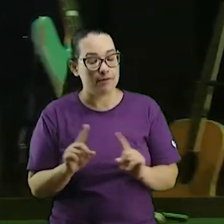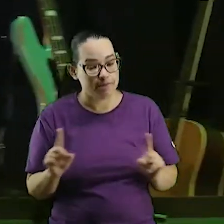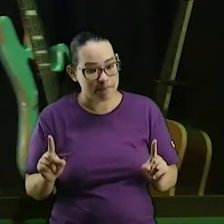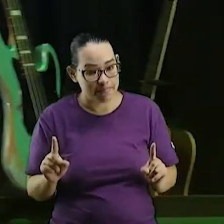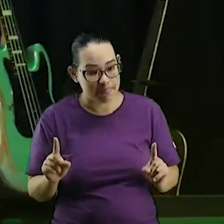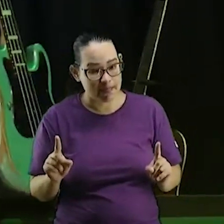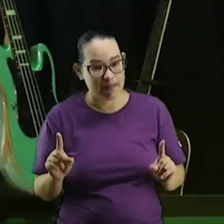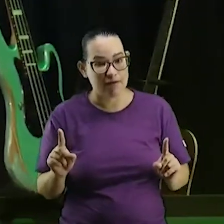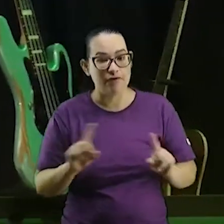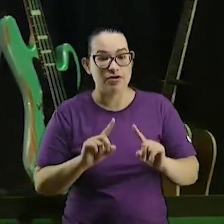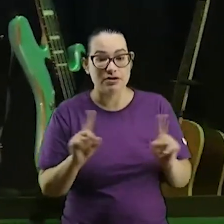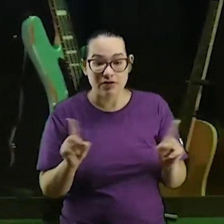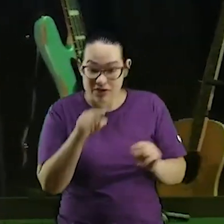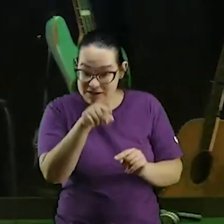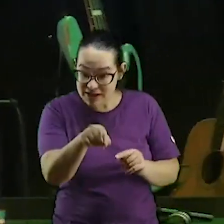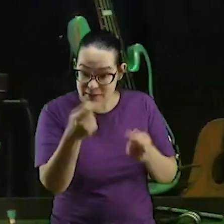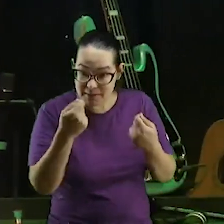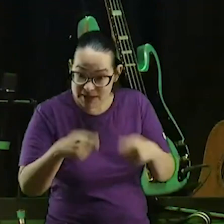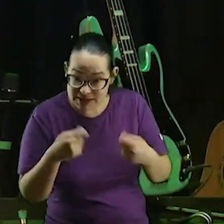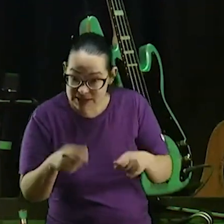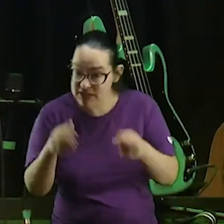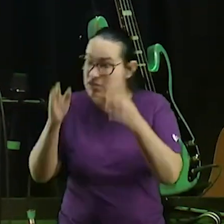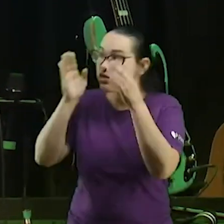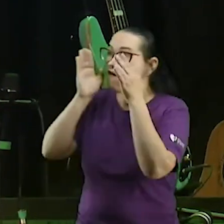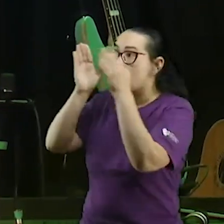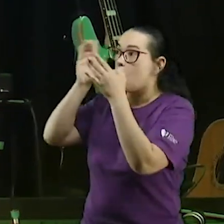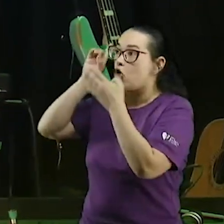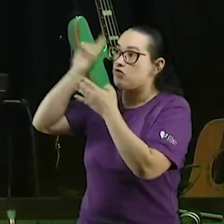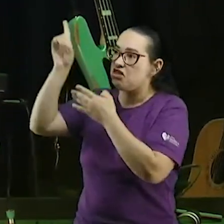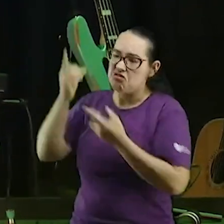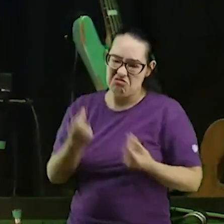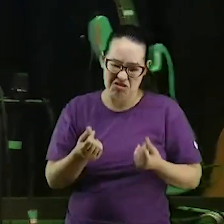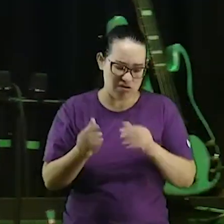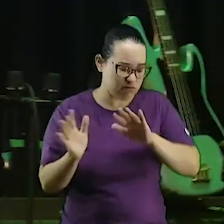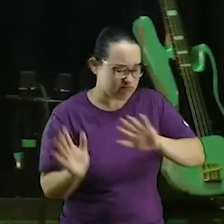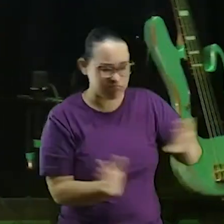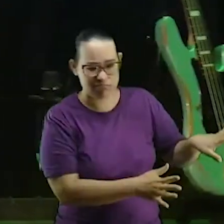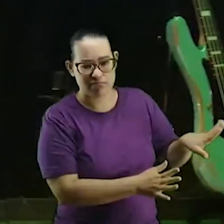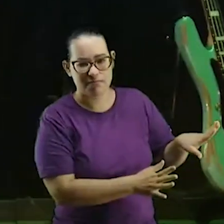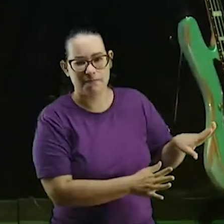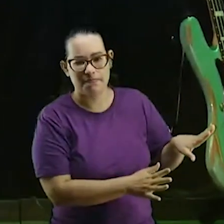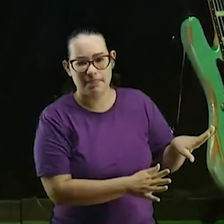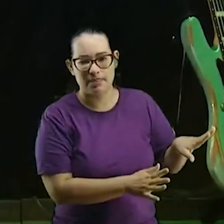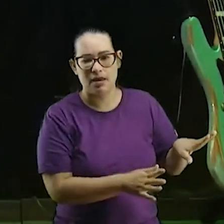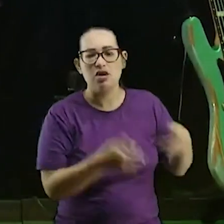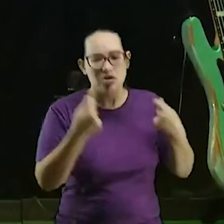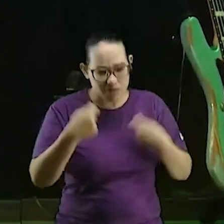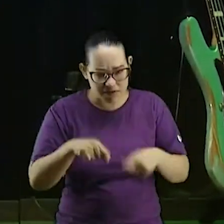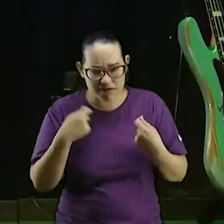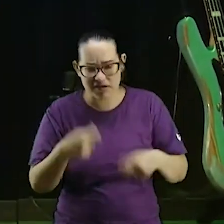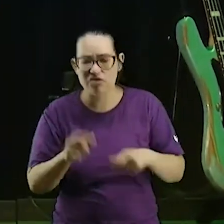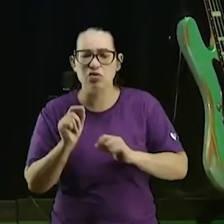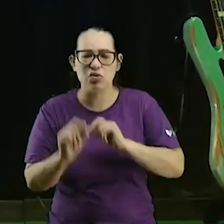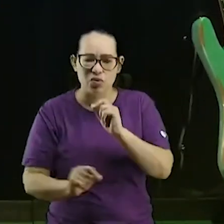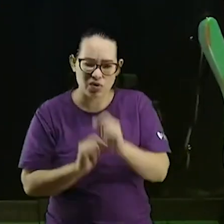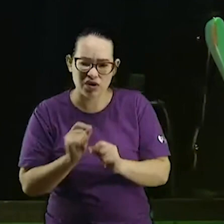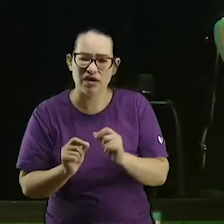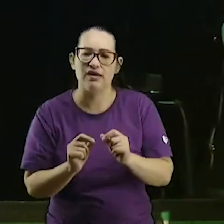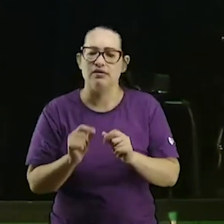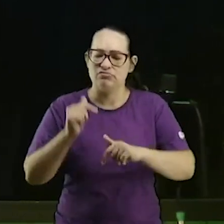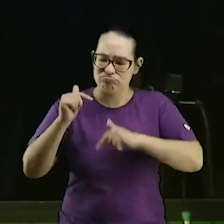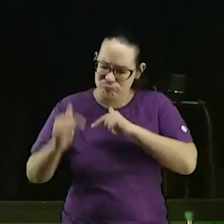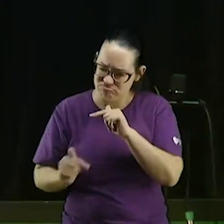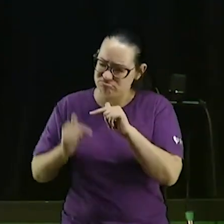vai desprezar o outro tem gente que não vem no culto no domingo na quarta-feira sabe por quê? eu tenho que me dedicar ao meu trabalho claro que tem que se dedicar